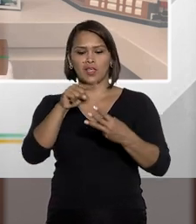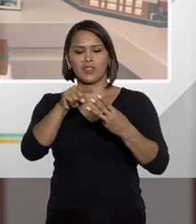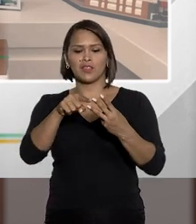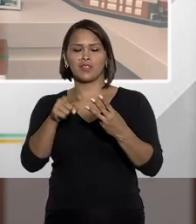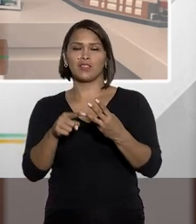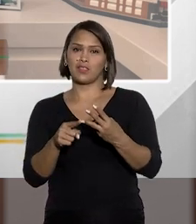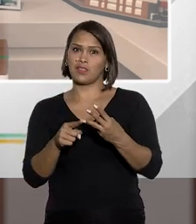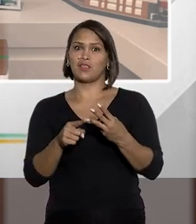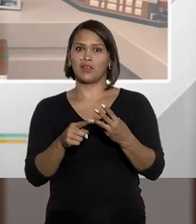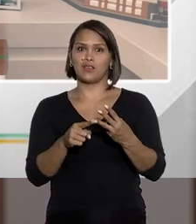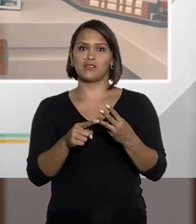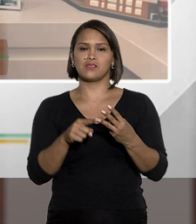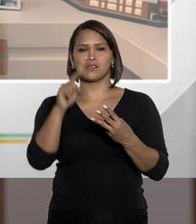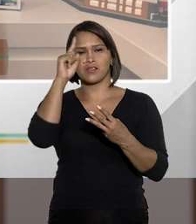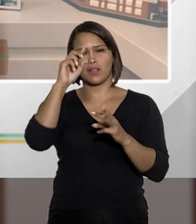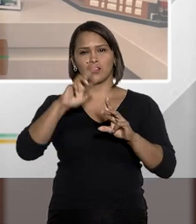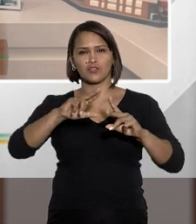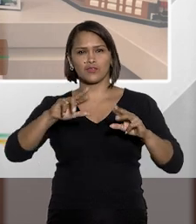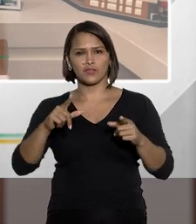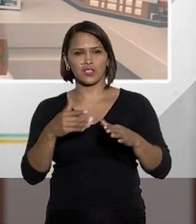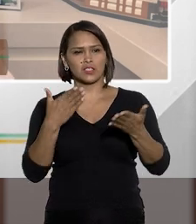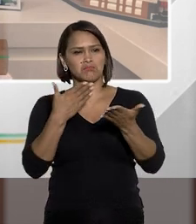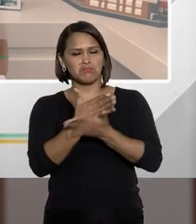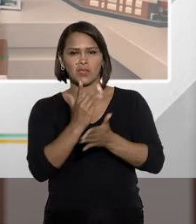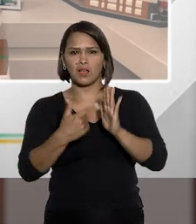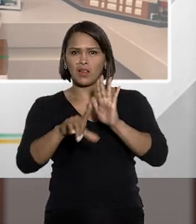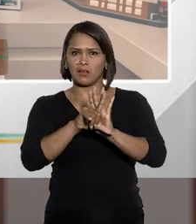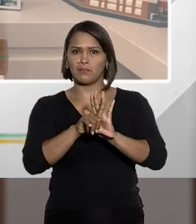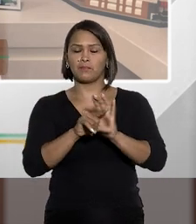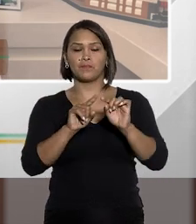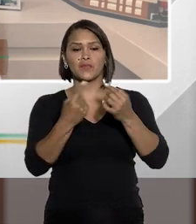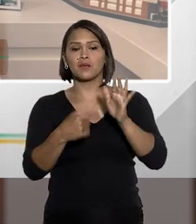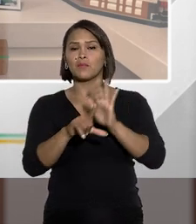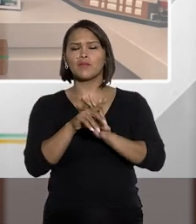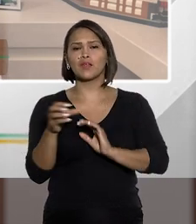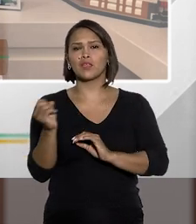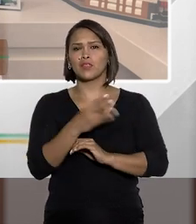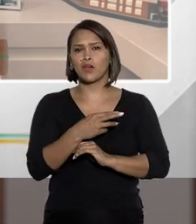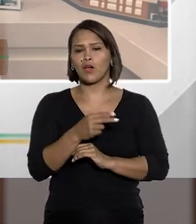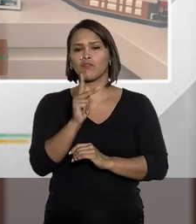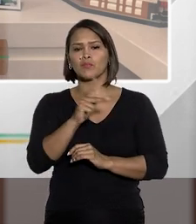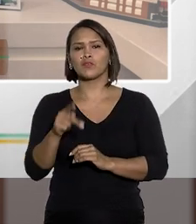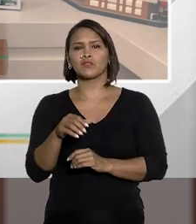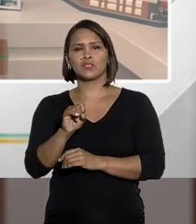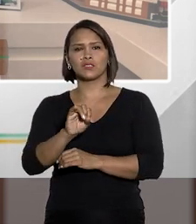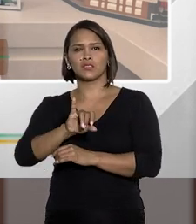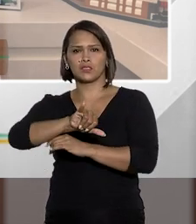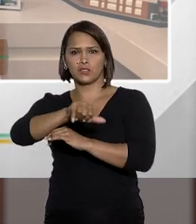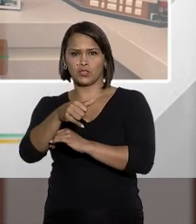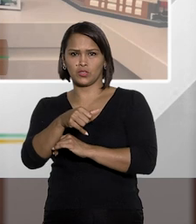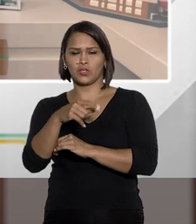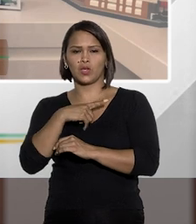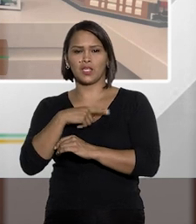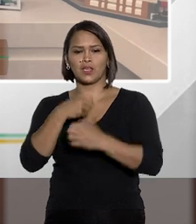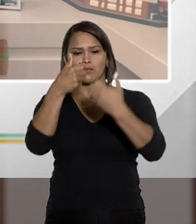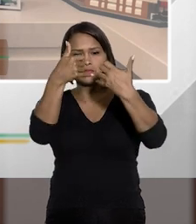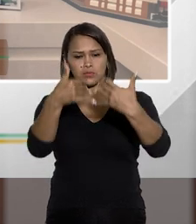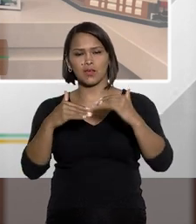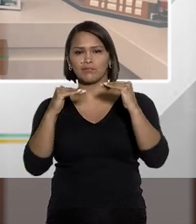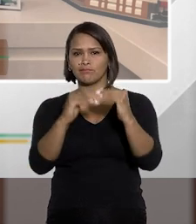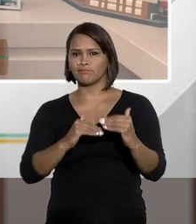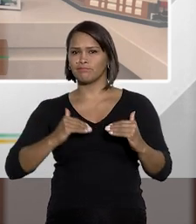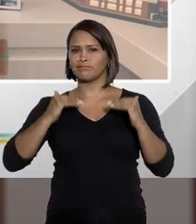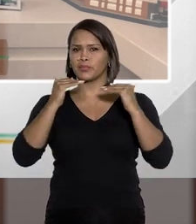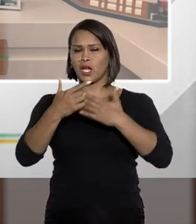datas diversas de vigência, né? Mas é uma lei recente e o Rogério destacou, o STJ, ele vai